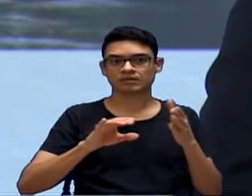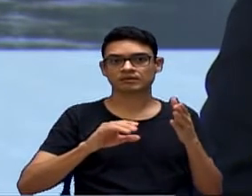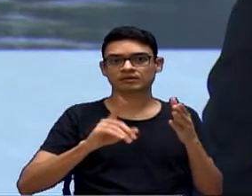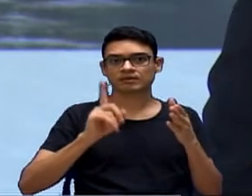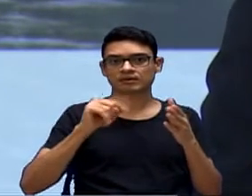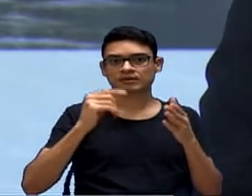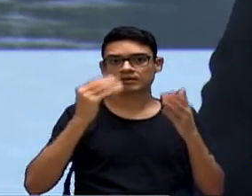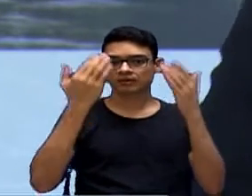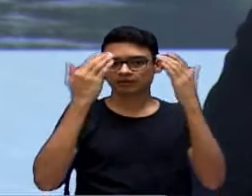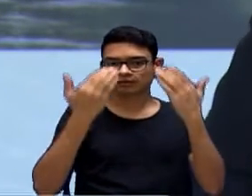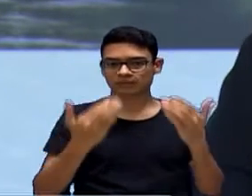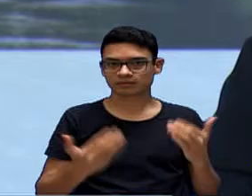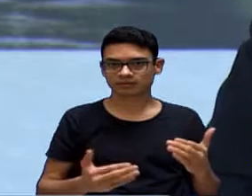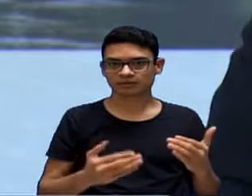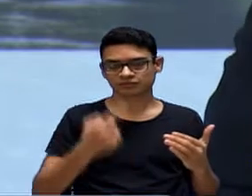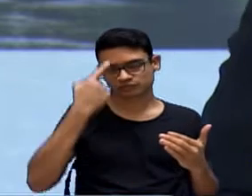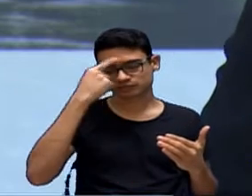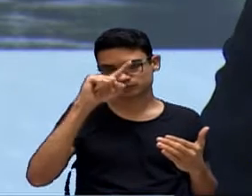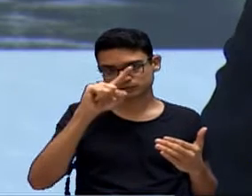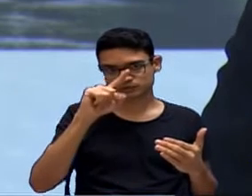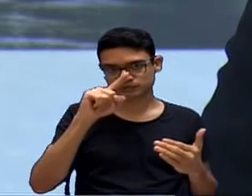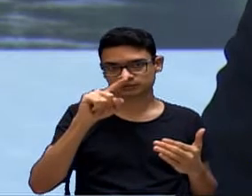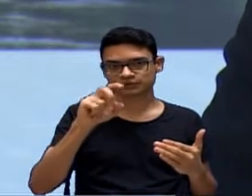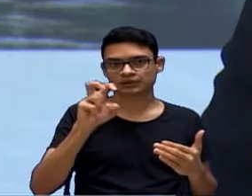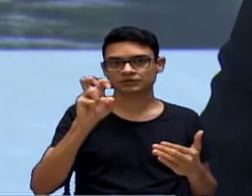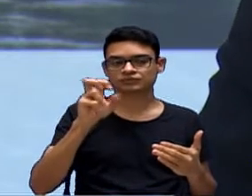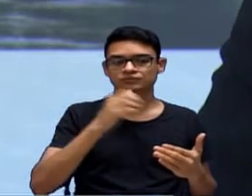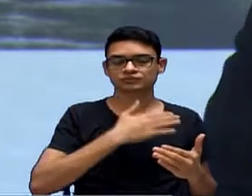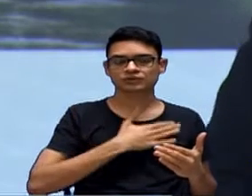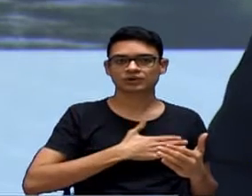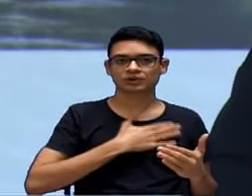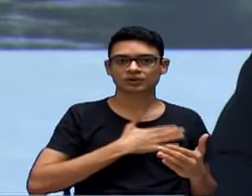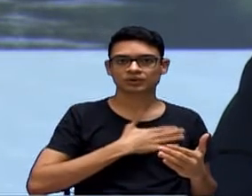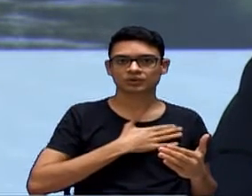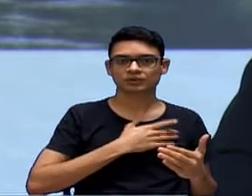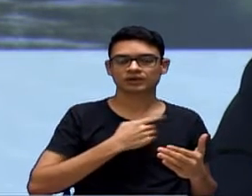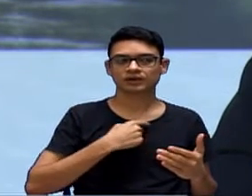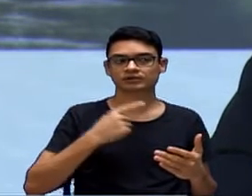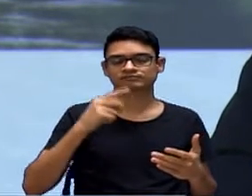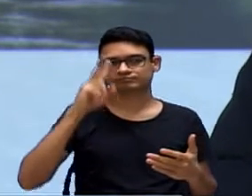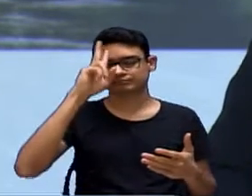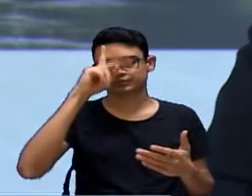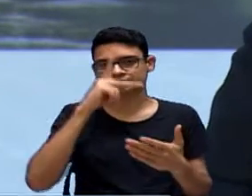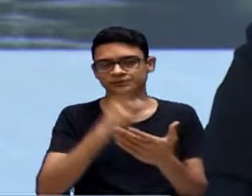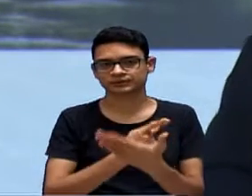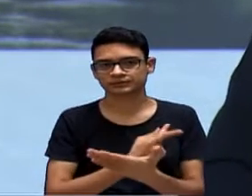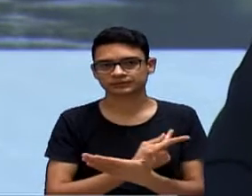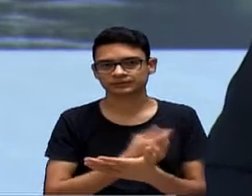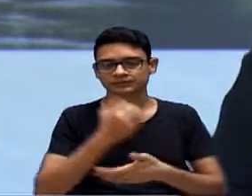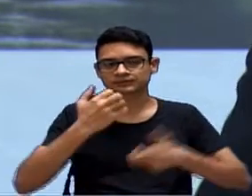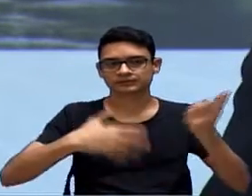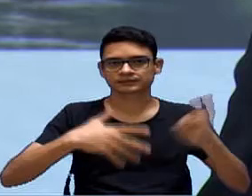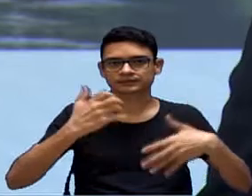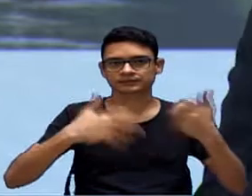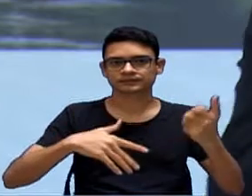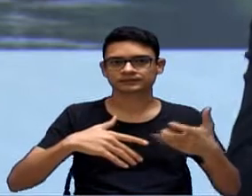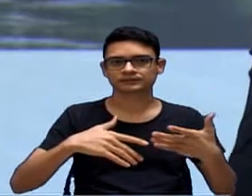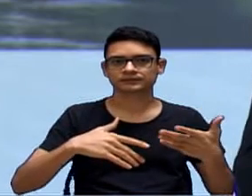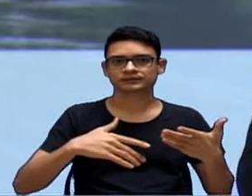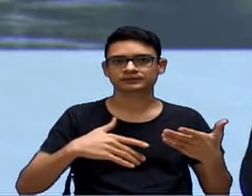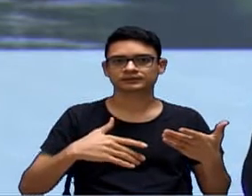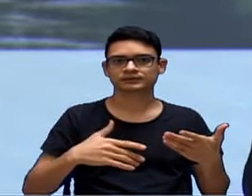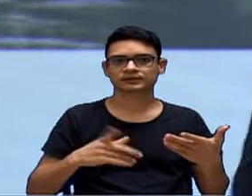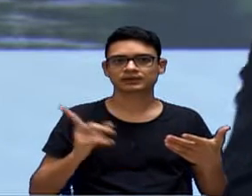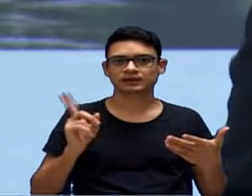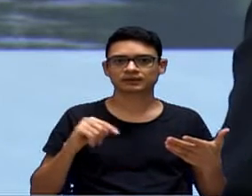fossem apresentados a partir do dia 5 de agosto. Foi equivocado, viu, senhor presidente, a minha fala naquele dia, vereador